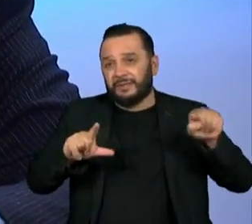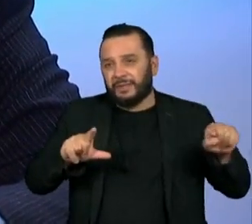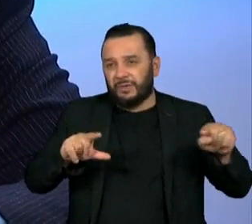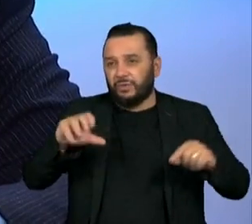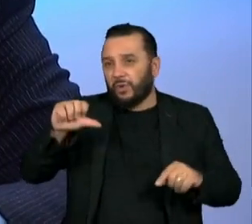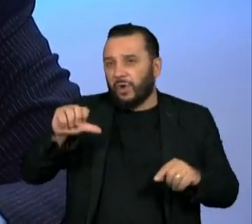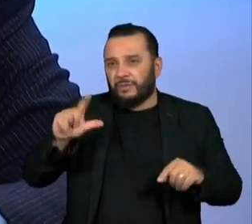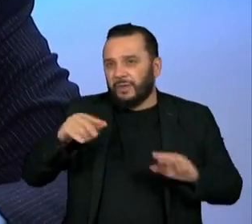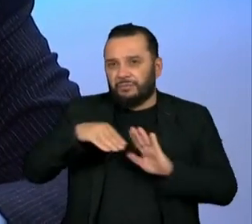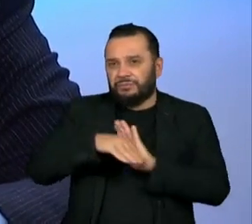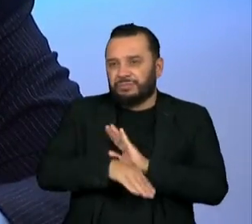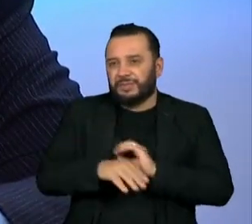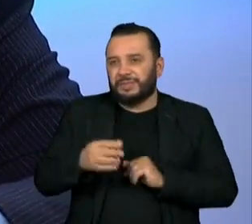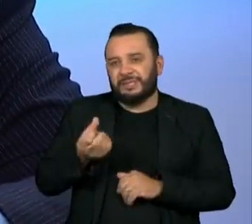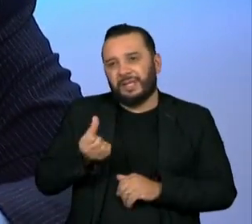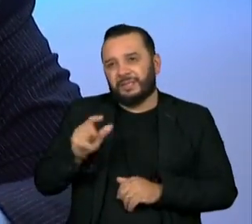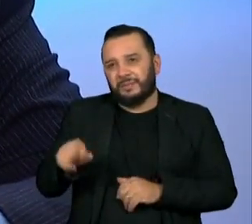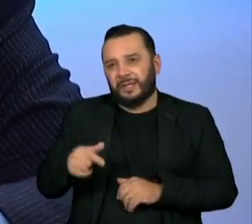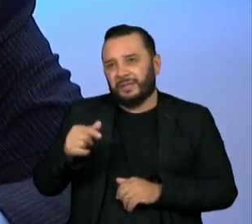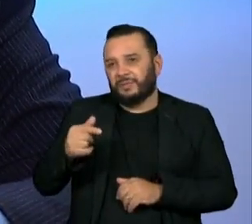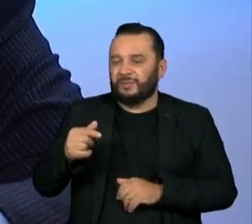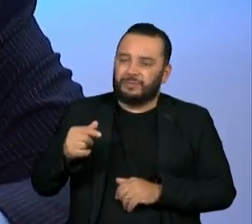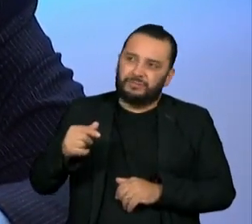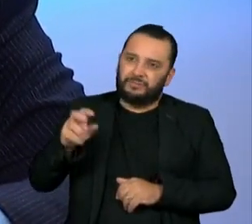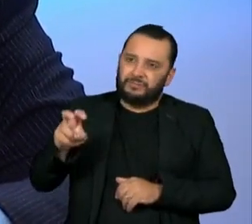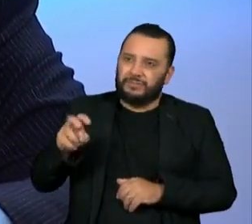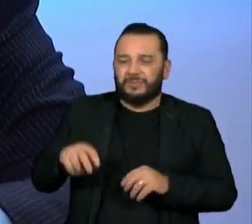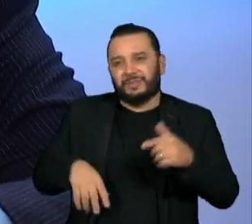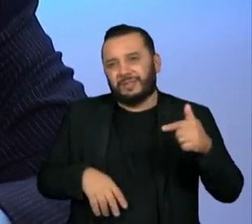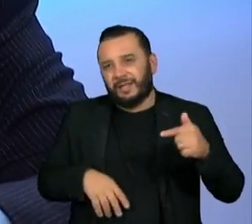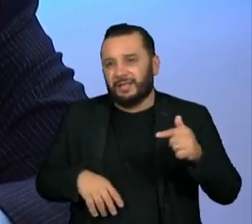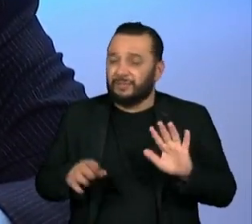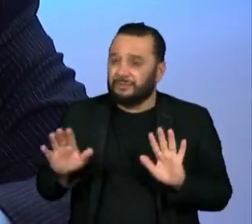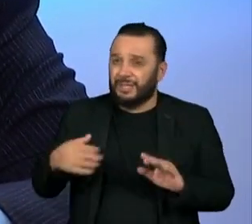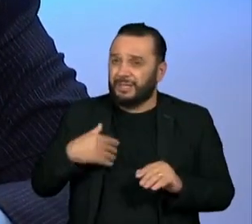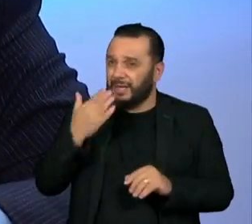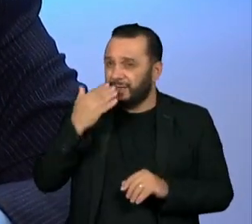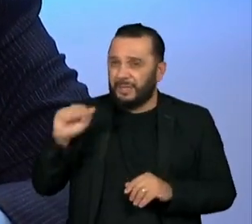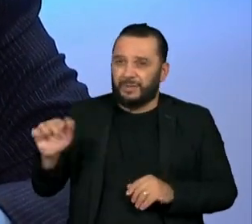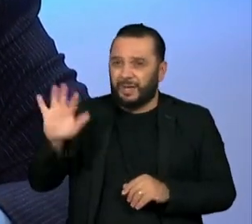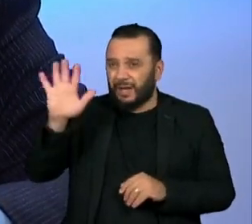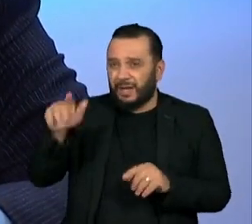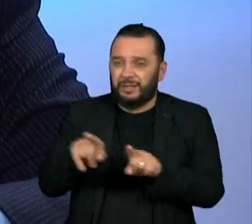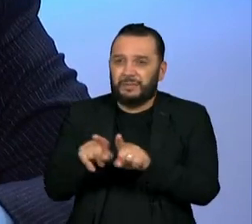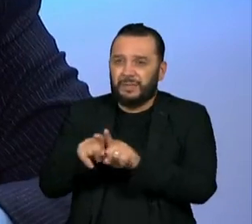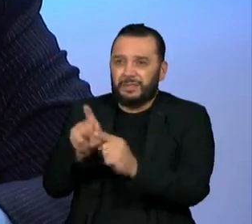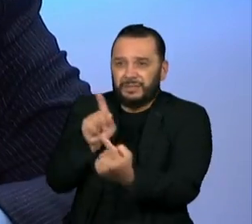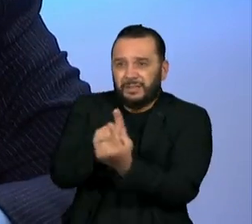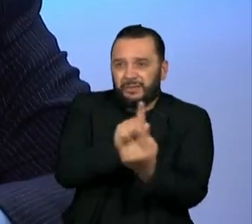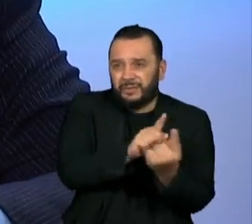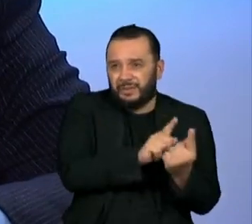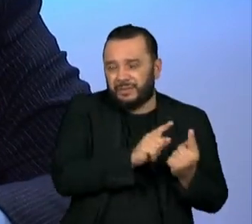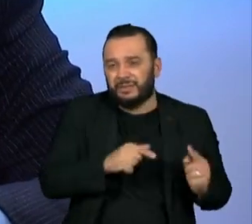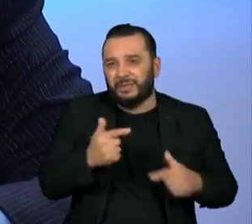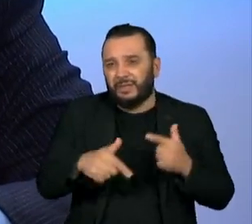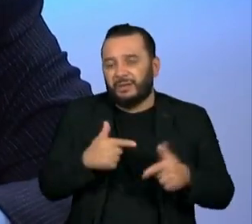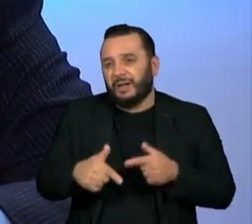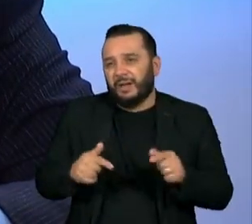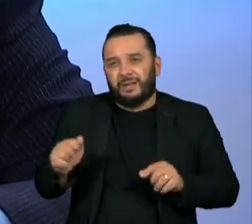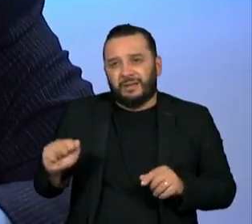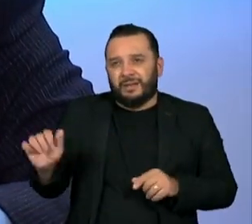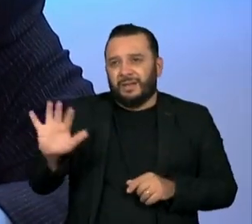e meio, sete este ano. Mas, ainda assim, a inflação de alimentos está muito elevada, a inflação de serviços muito alta. E a inflação